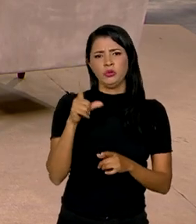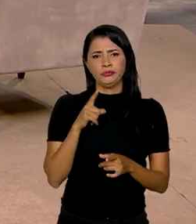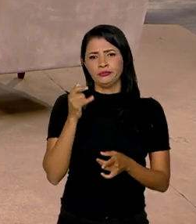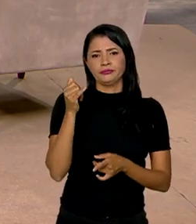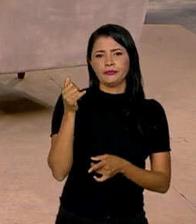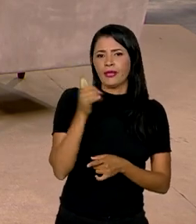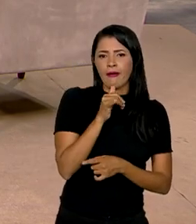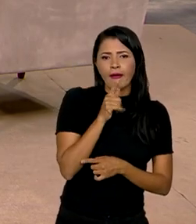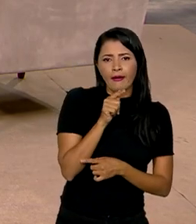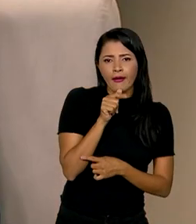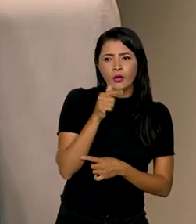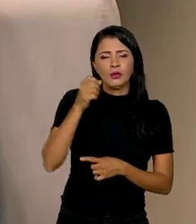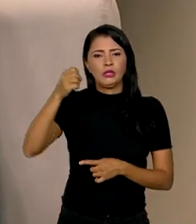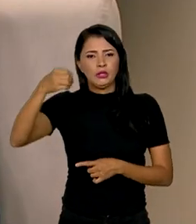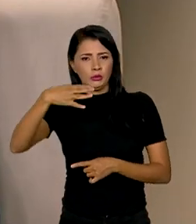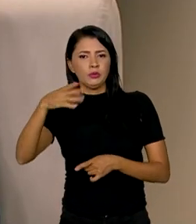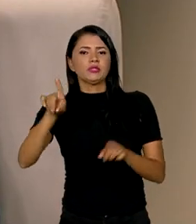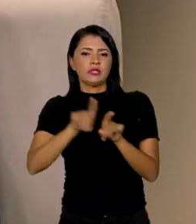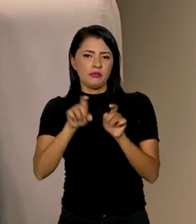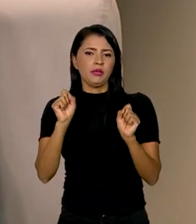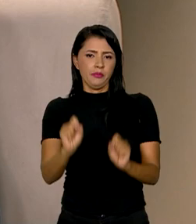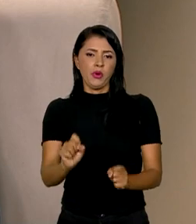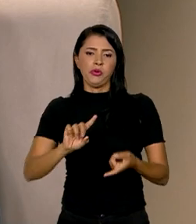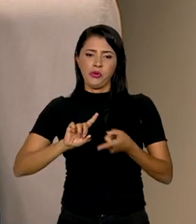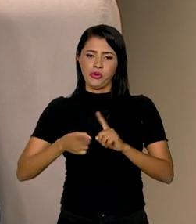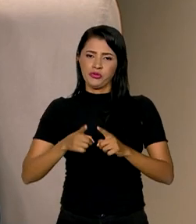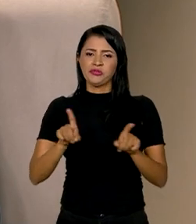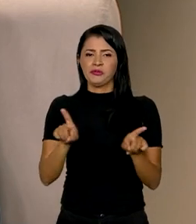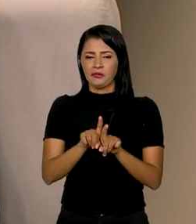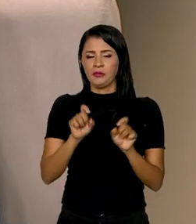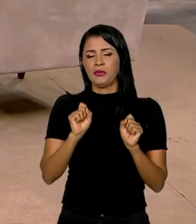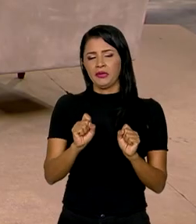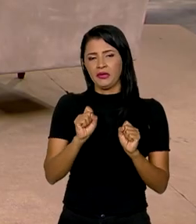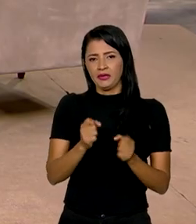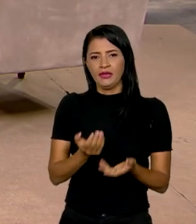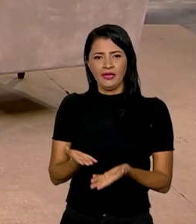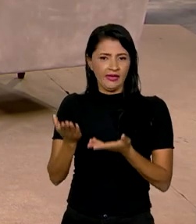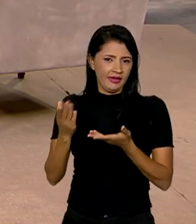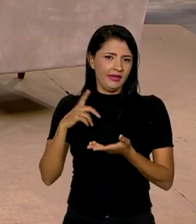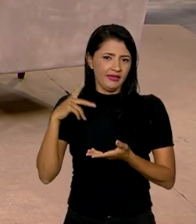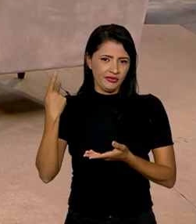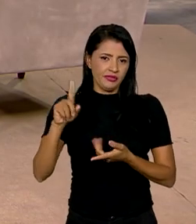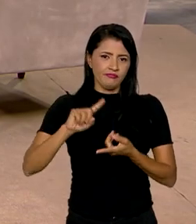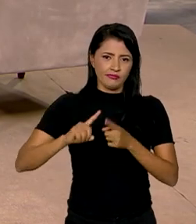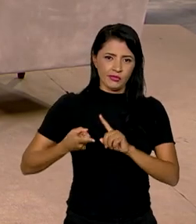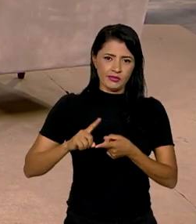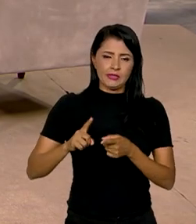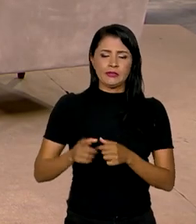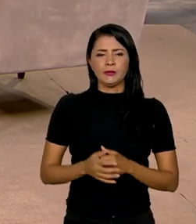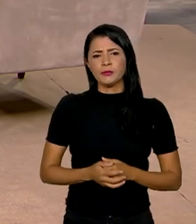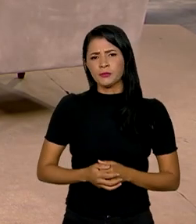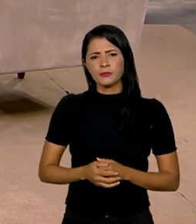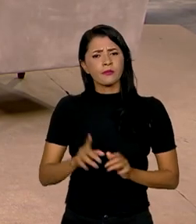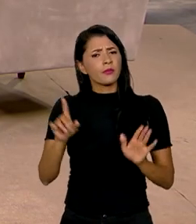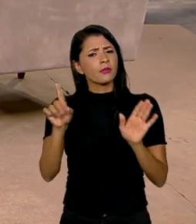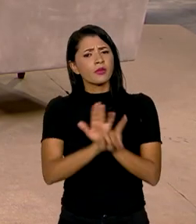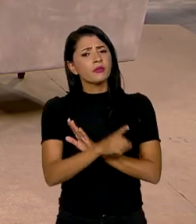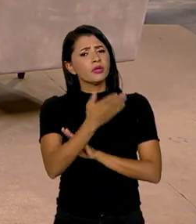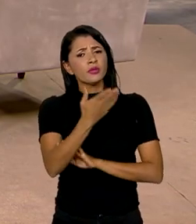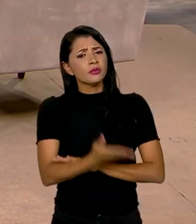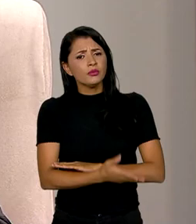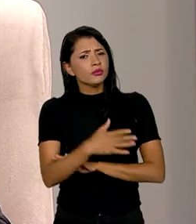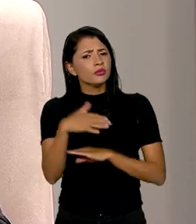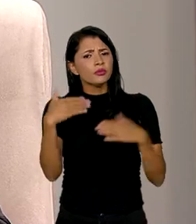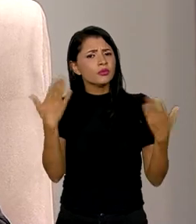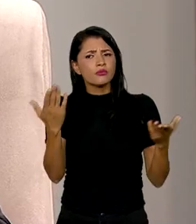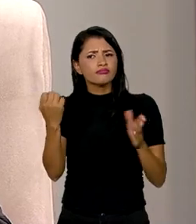água, de luz também entra aí nessa possibilidade de renegociação. Eu pergunto ao senhor, professor,